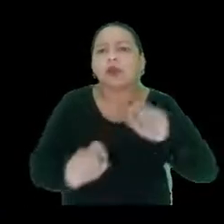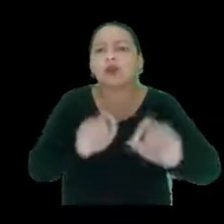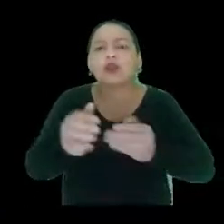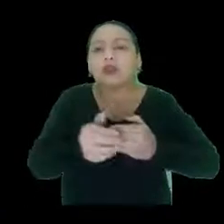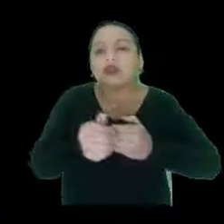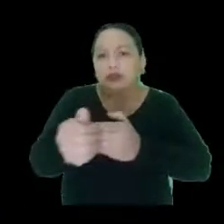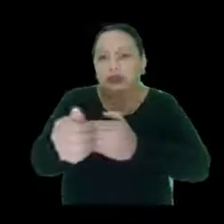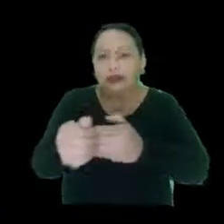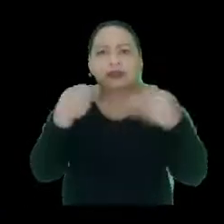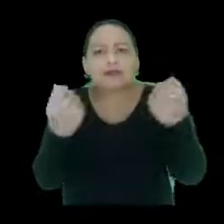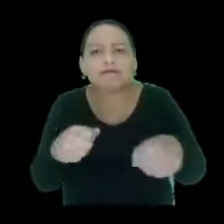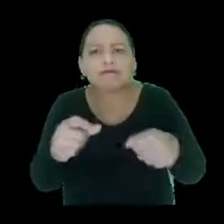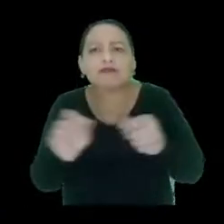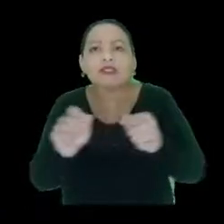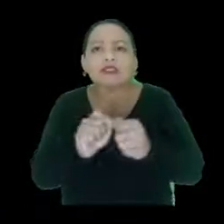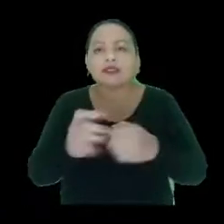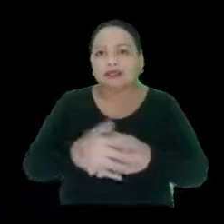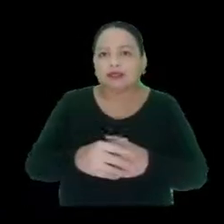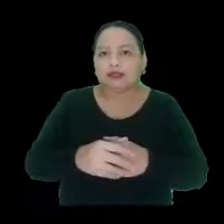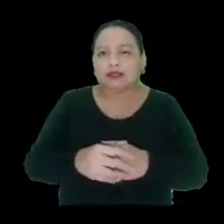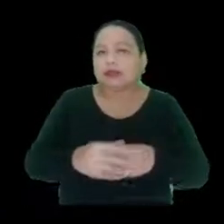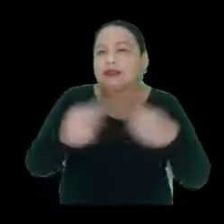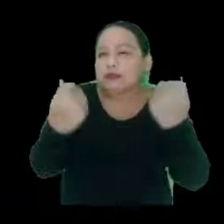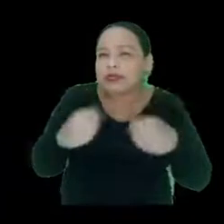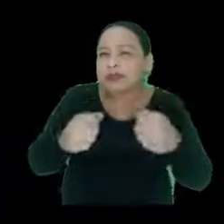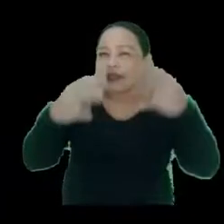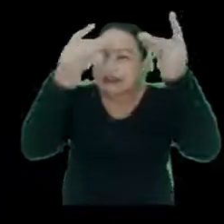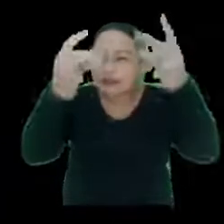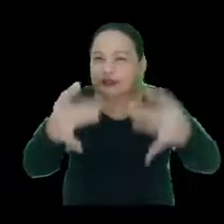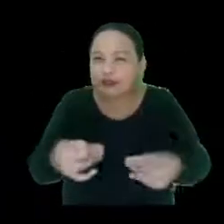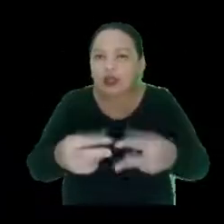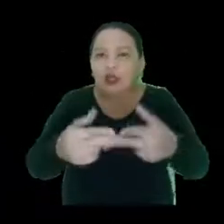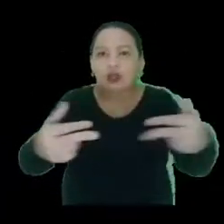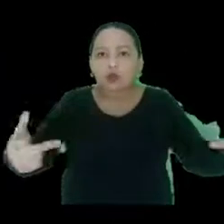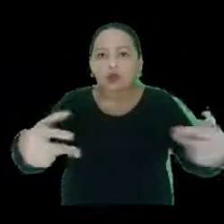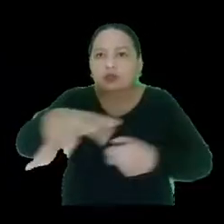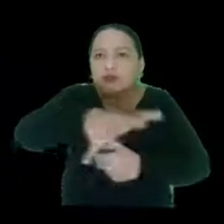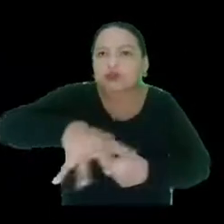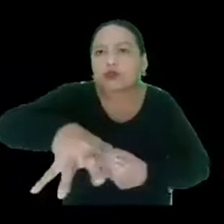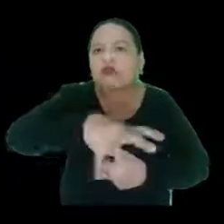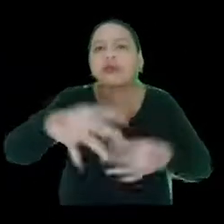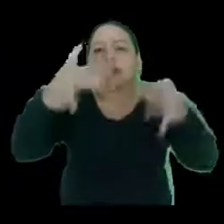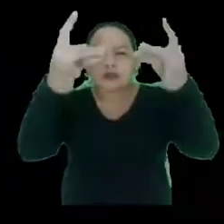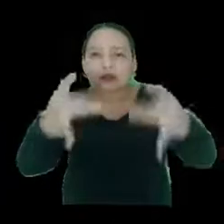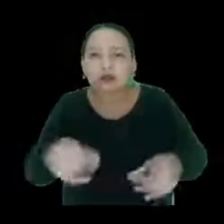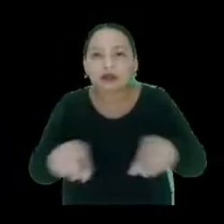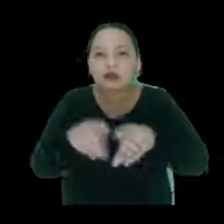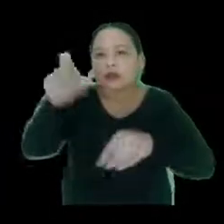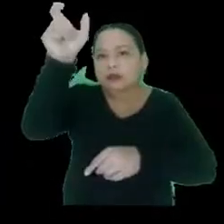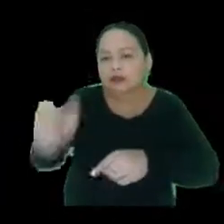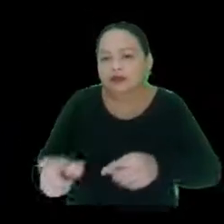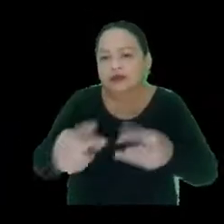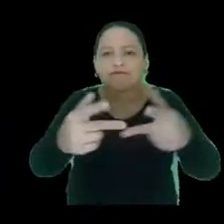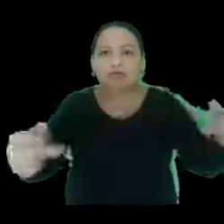O que o guia-intérprete tem que fazer? Ele faz a descrição de objetos, de ambientes, de